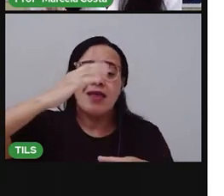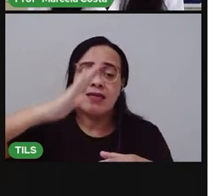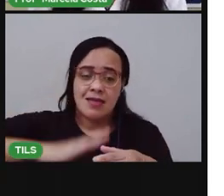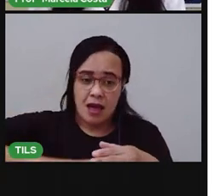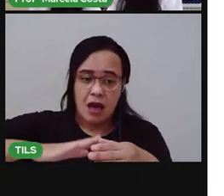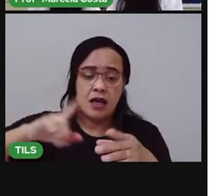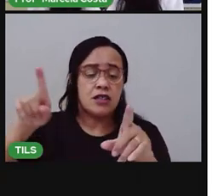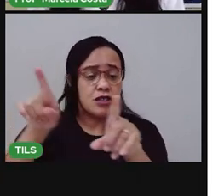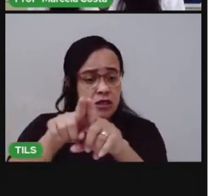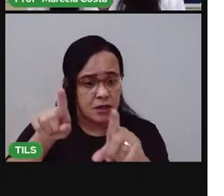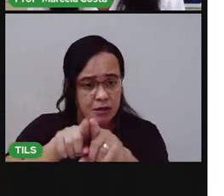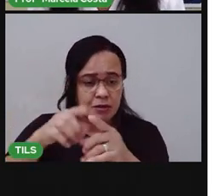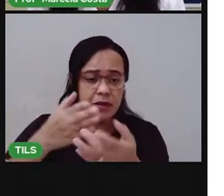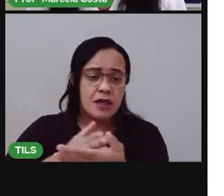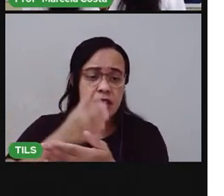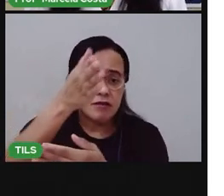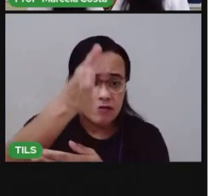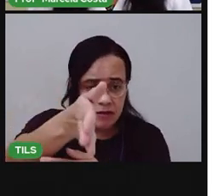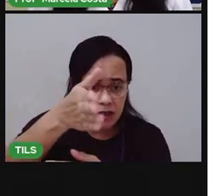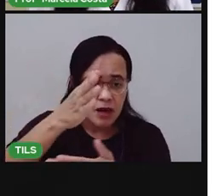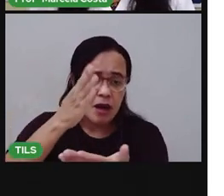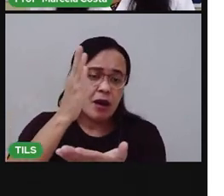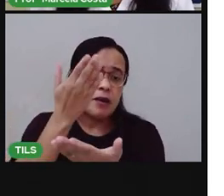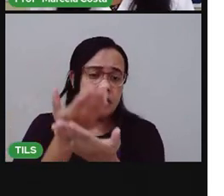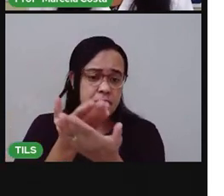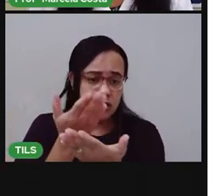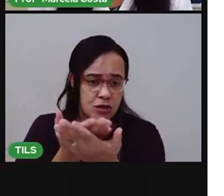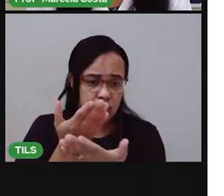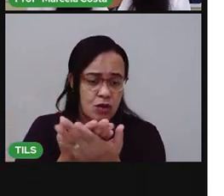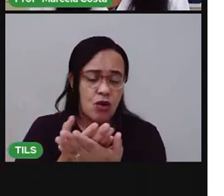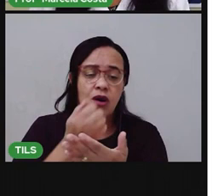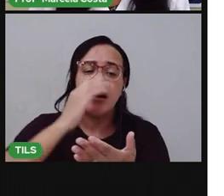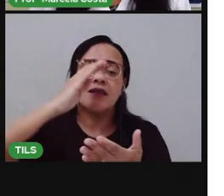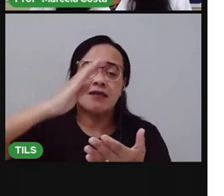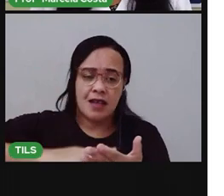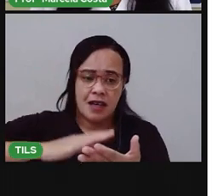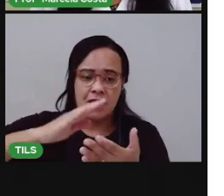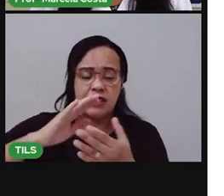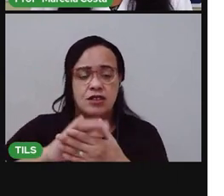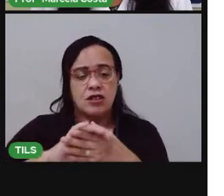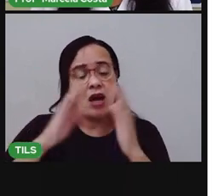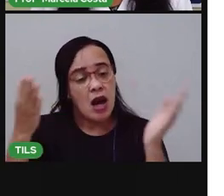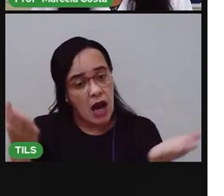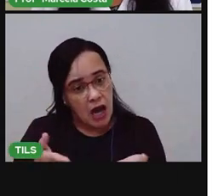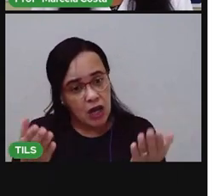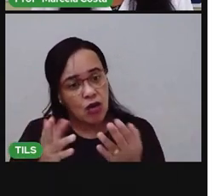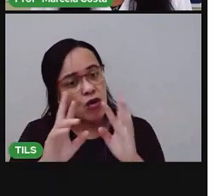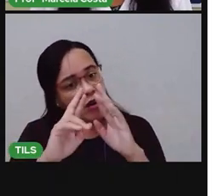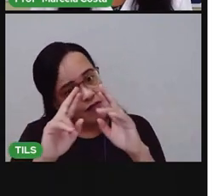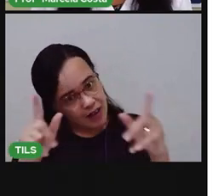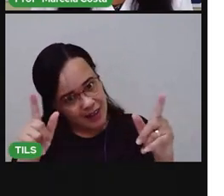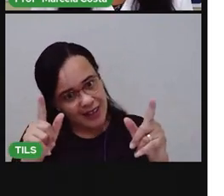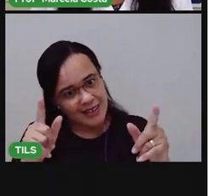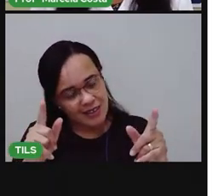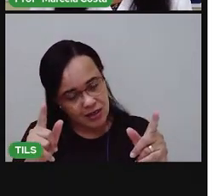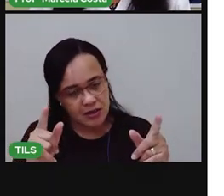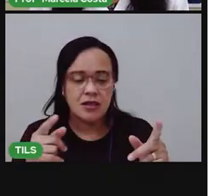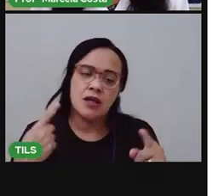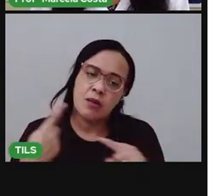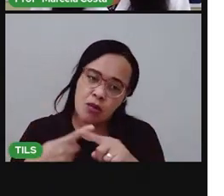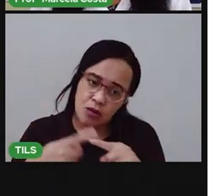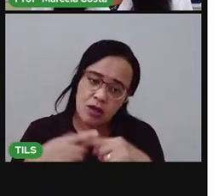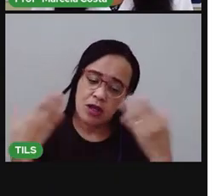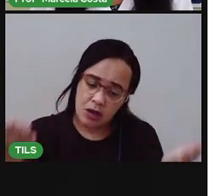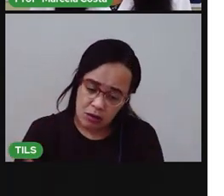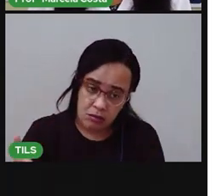a escola só à tarde. Agora que a gente está no ensino presencial, você tem uma dinâmica aí na sua casa, que você